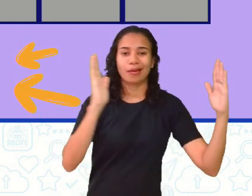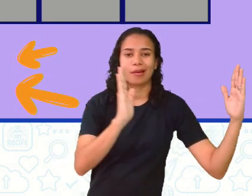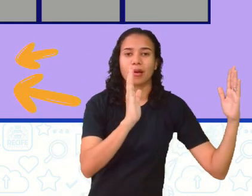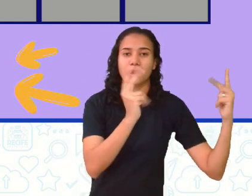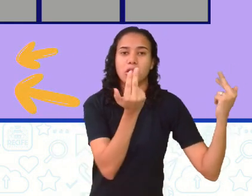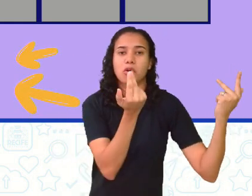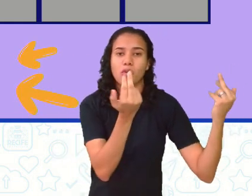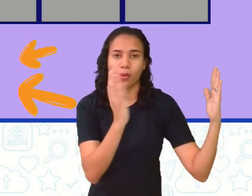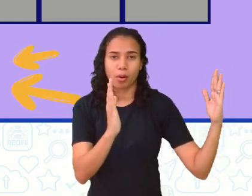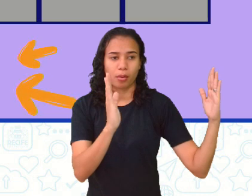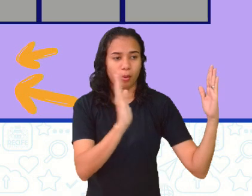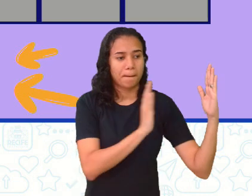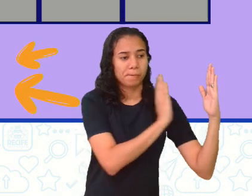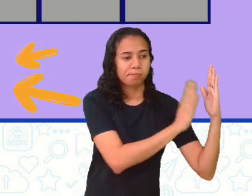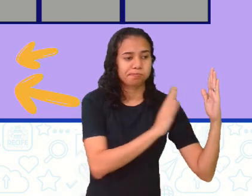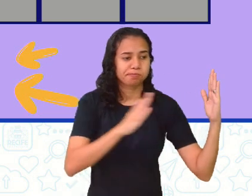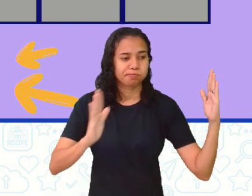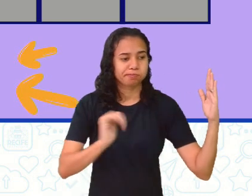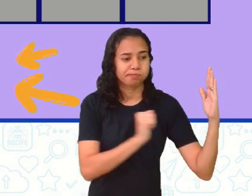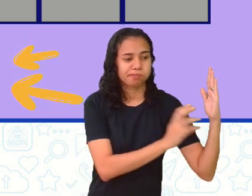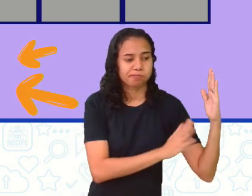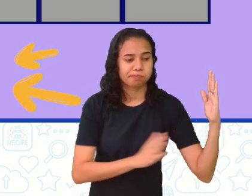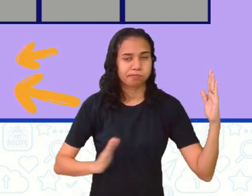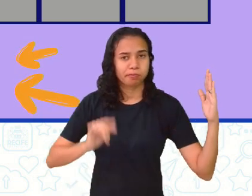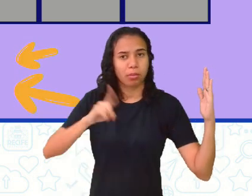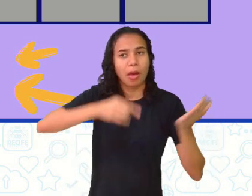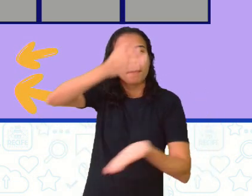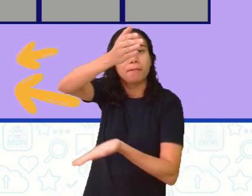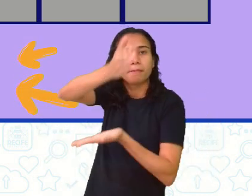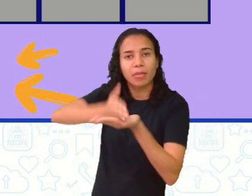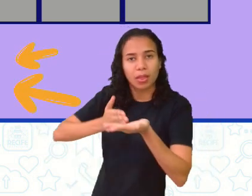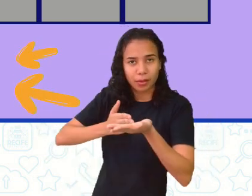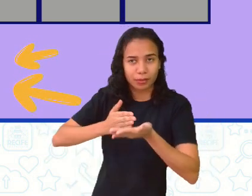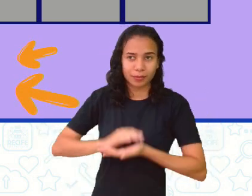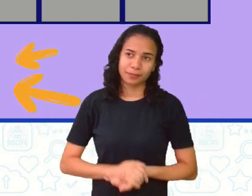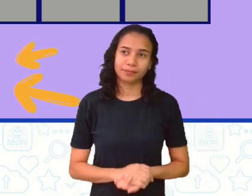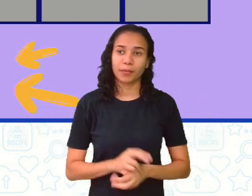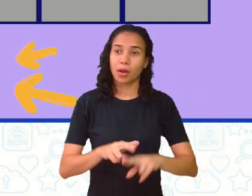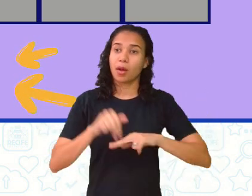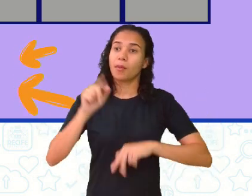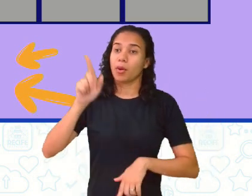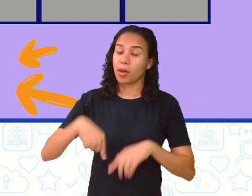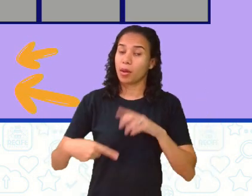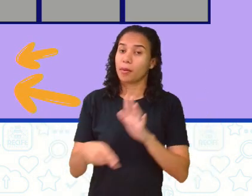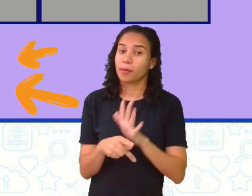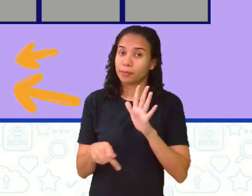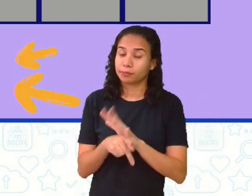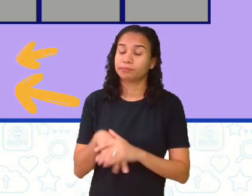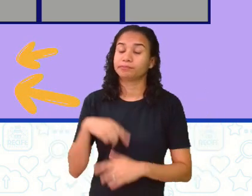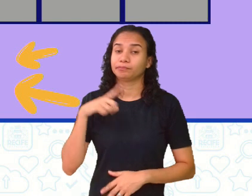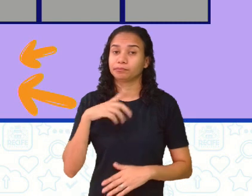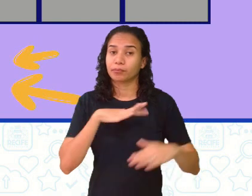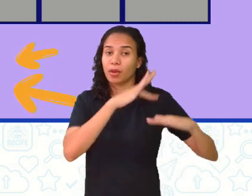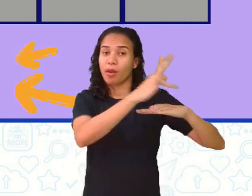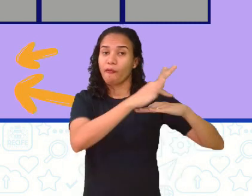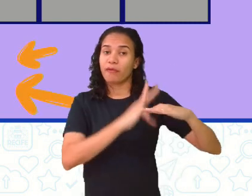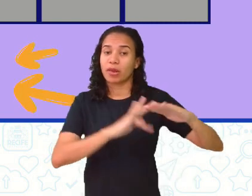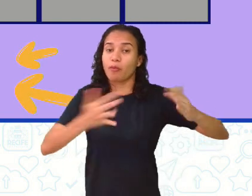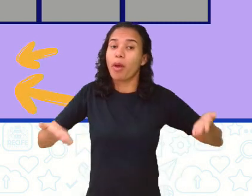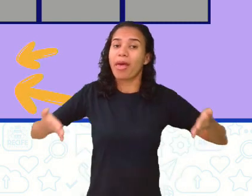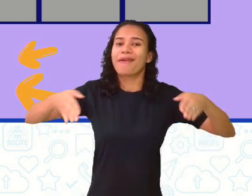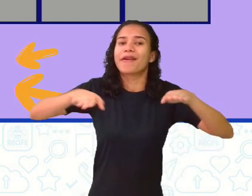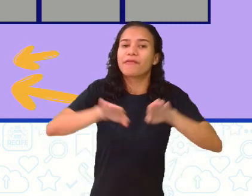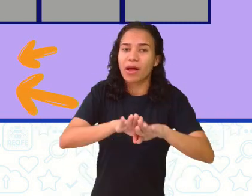é tudo, essa é a metade. Então, são frações equivalentes, ou seja,